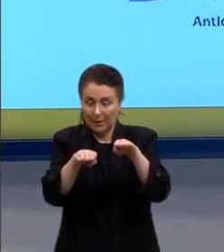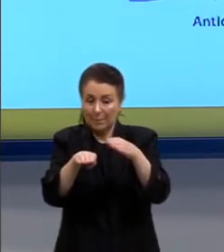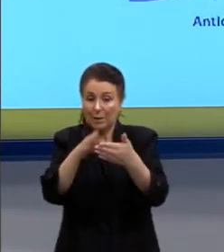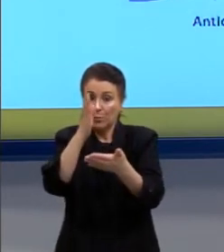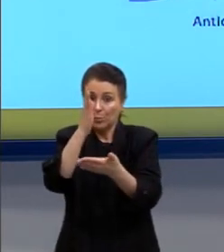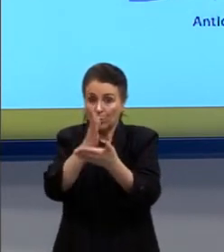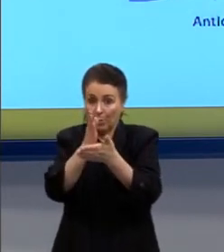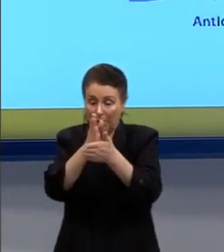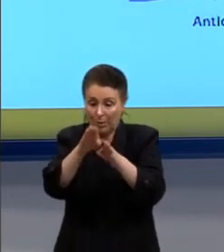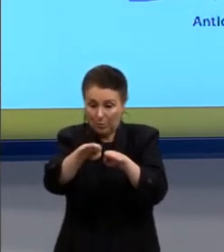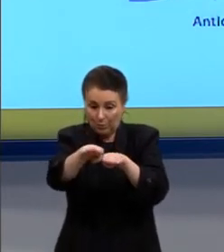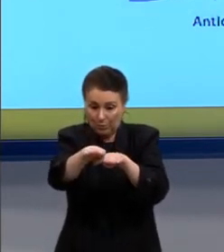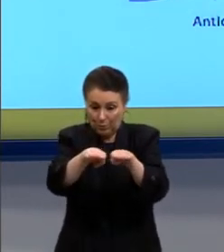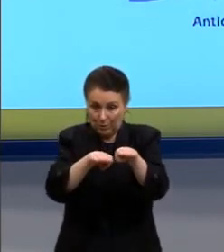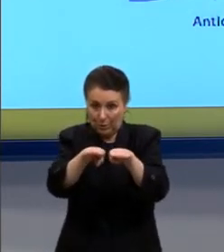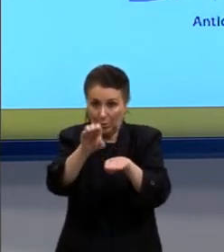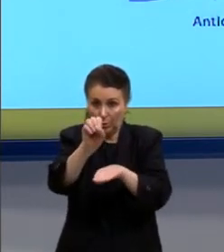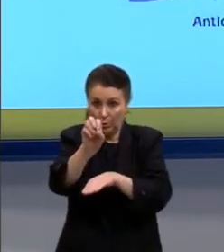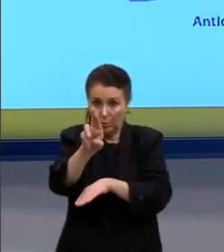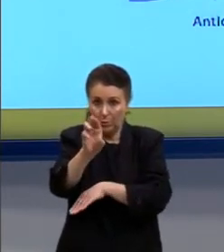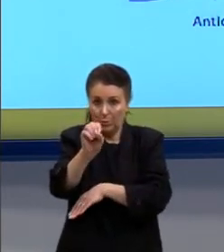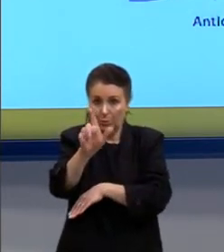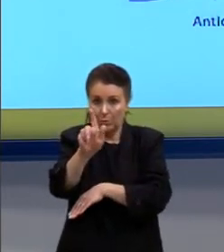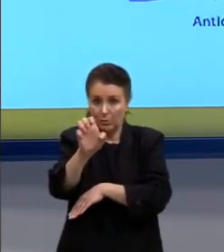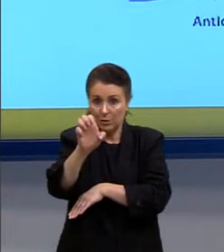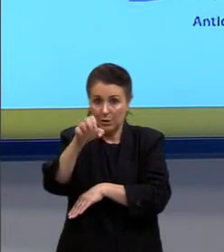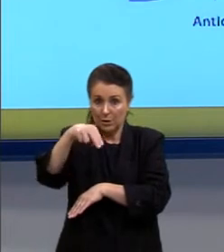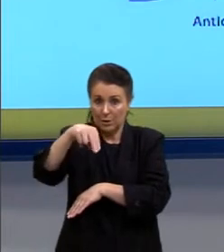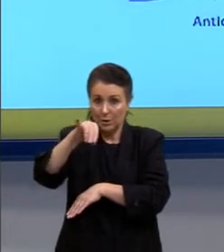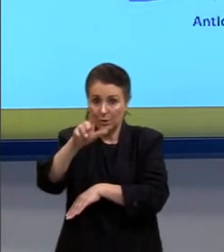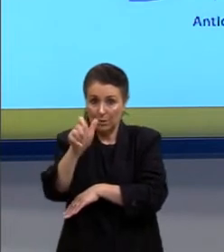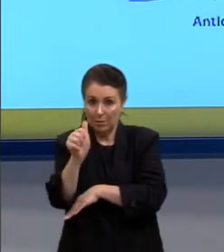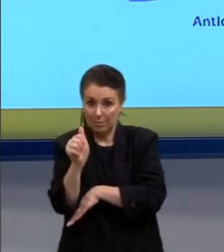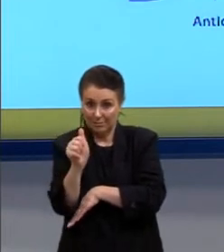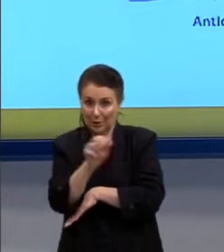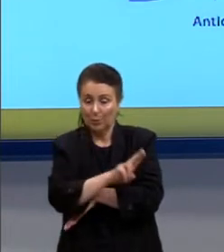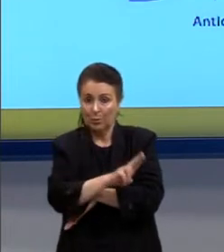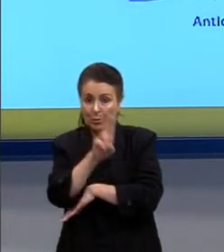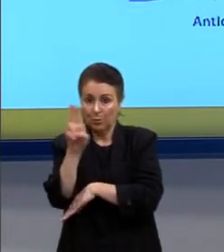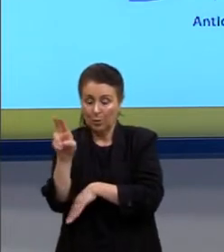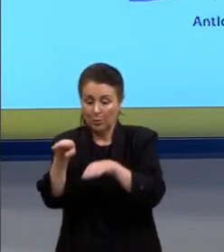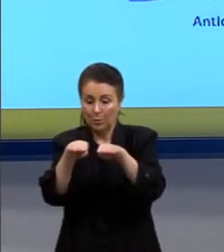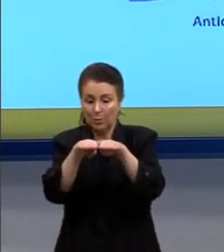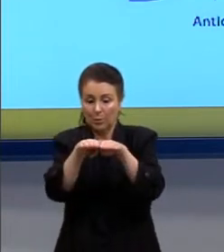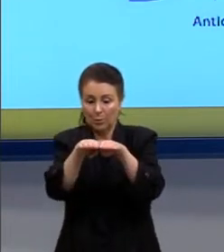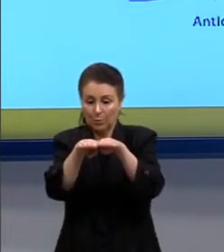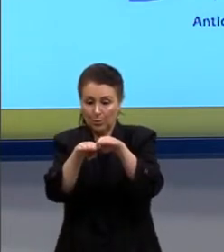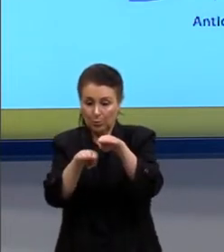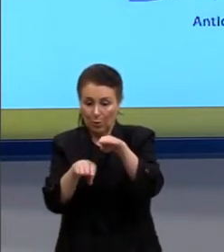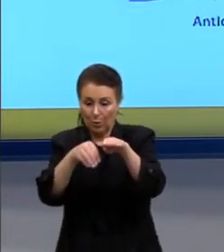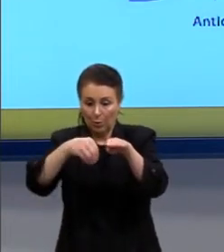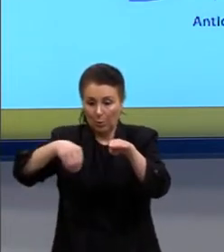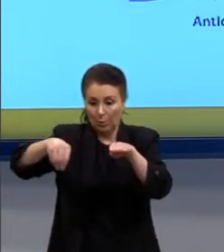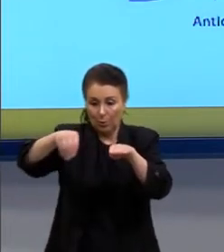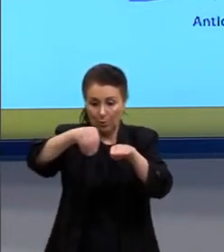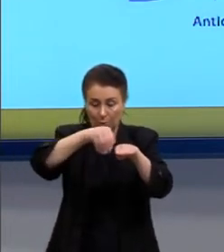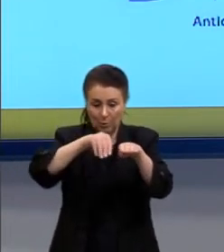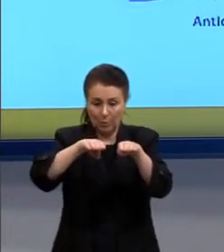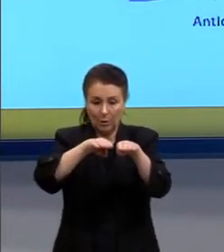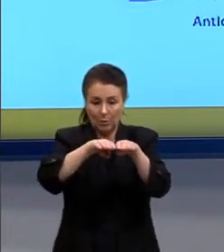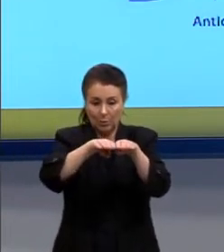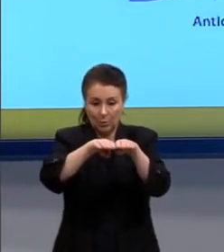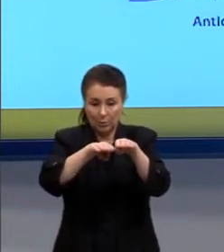placa, essa parte orogênica, tá? Para vocês terem uma ideia, vai rebaixar, né, o solo naquele local onde está